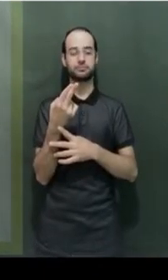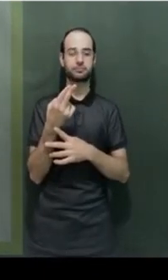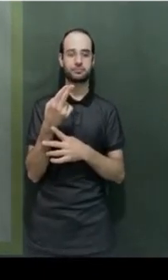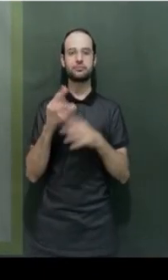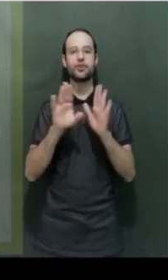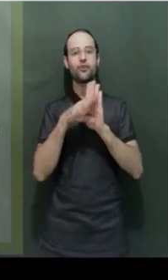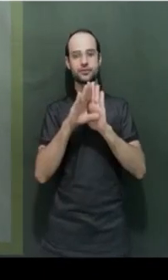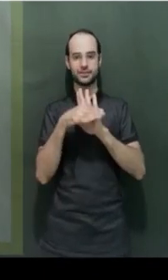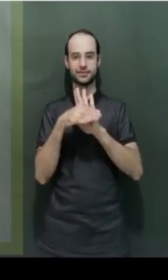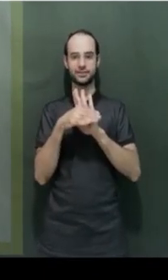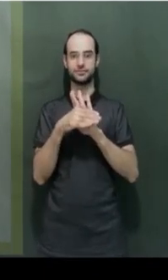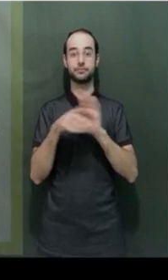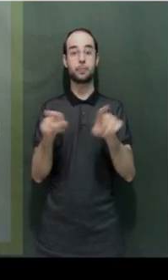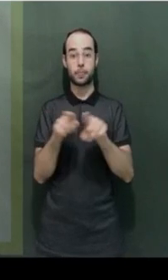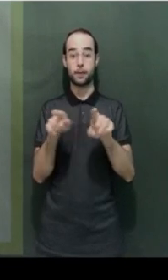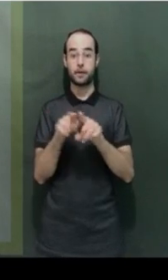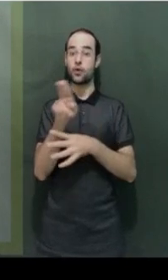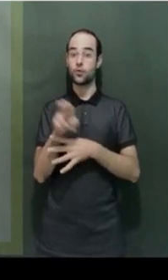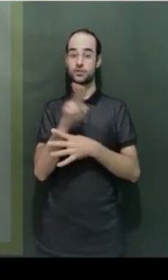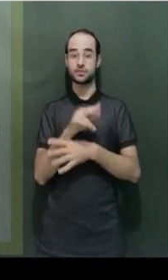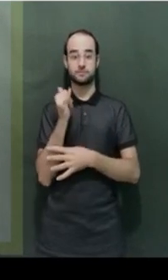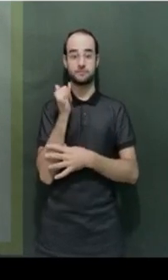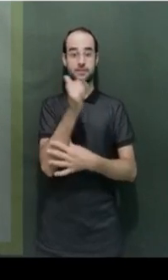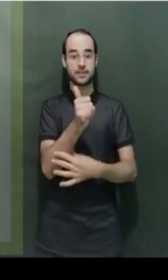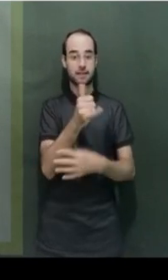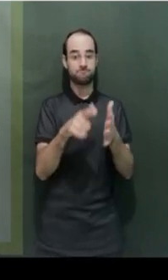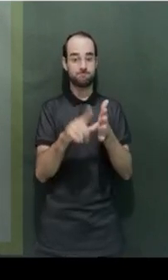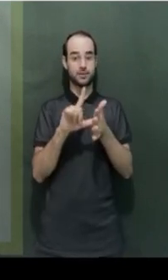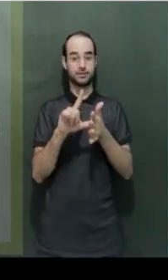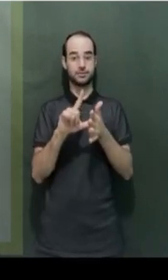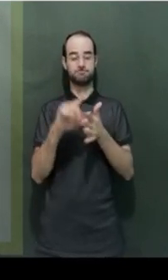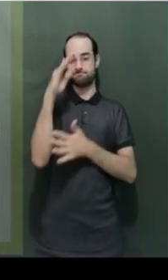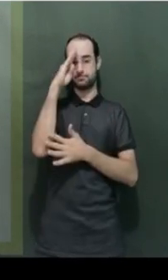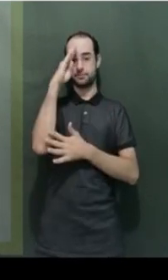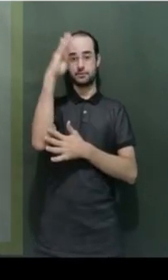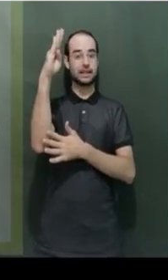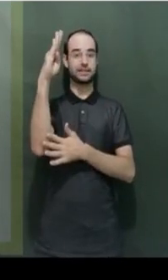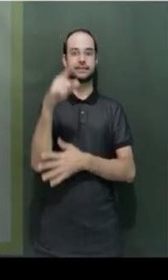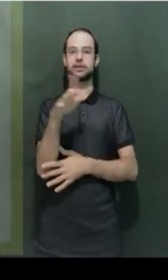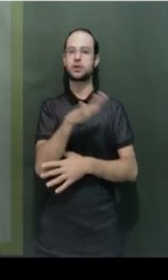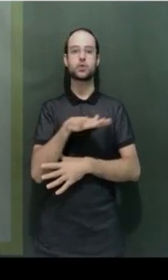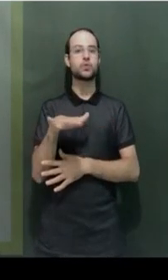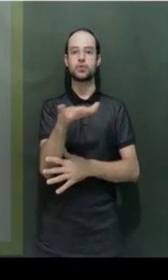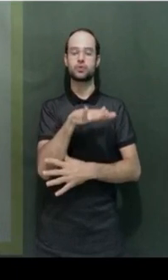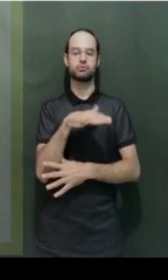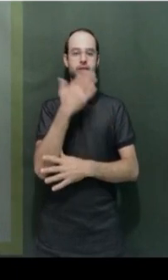eles têm a função de antecipação, que é fundamental para qualquer criança com surdocegueira.